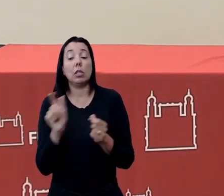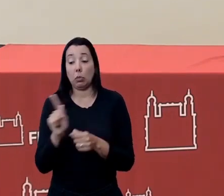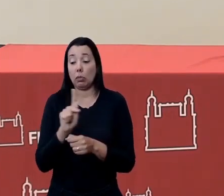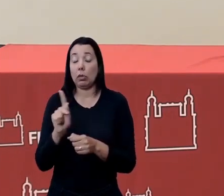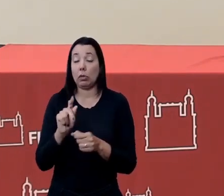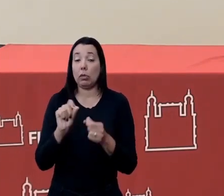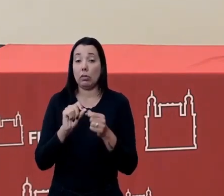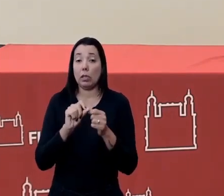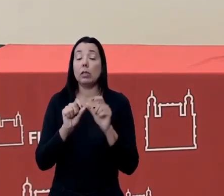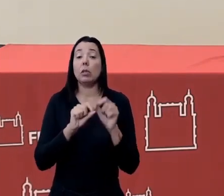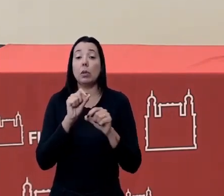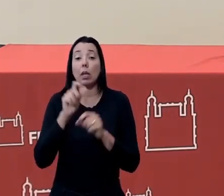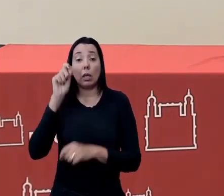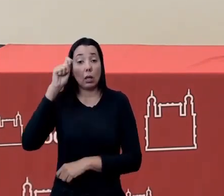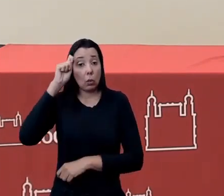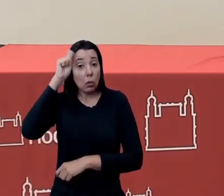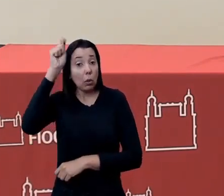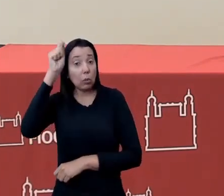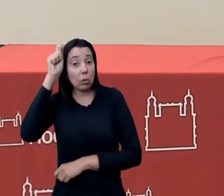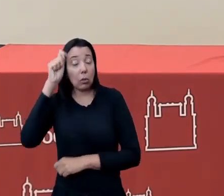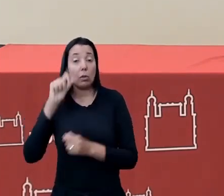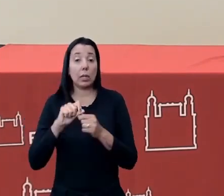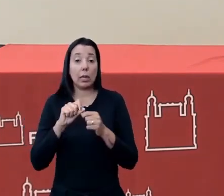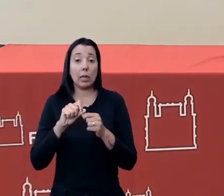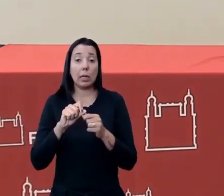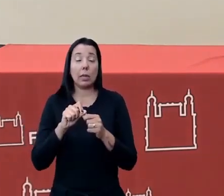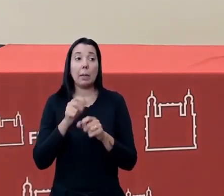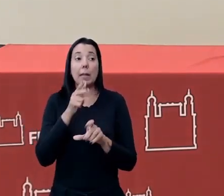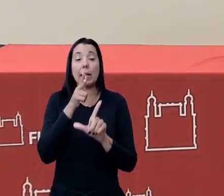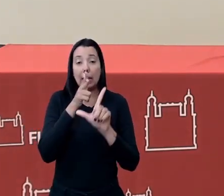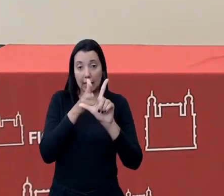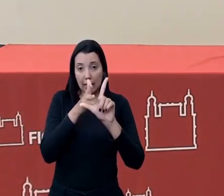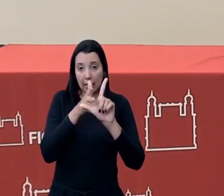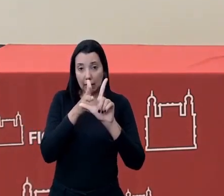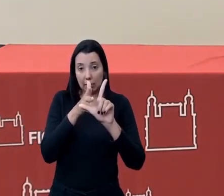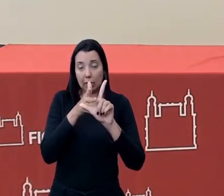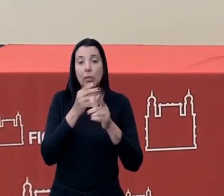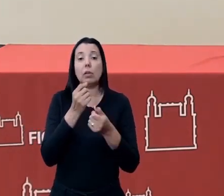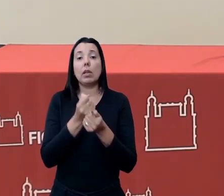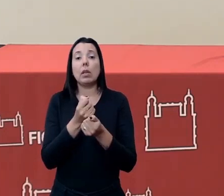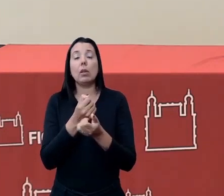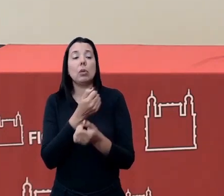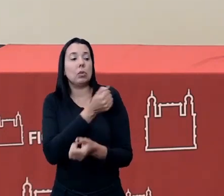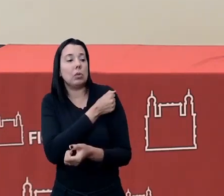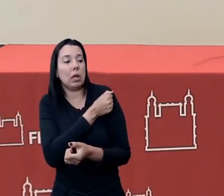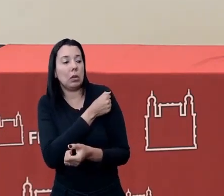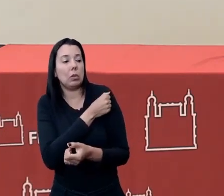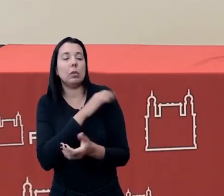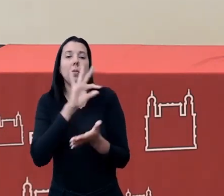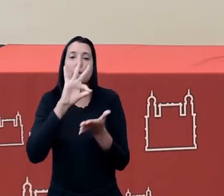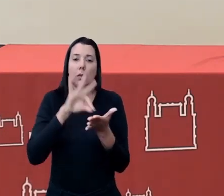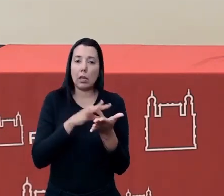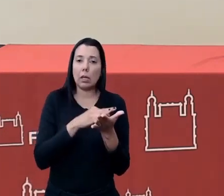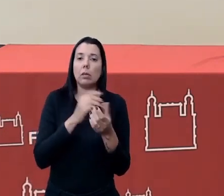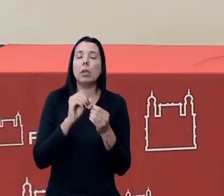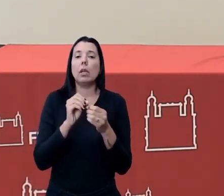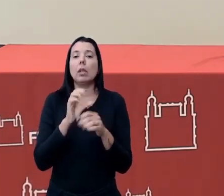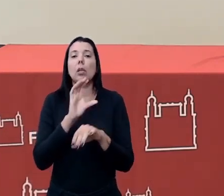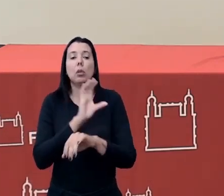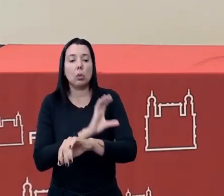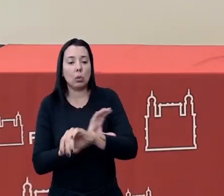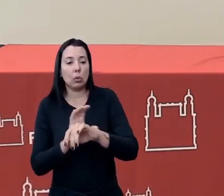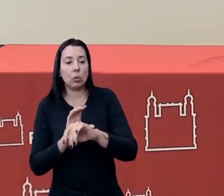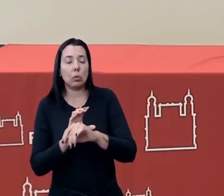com o autor em que a gente tem por meio da live os estudantes os nossos matriculados no curso tem tido